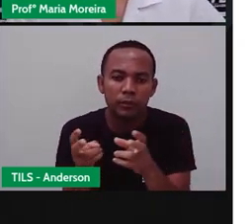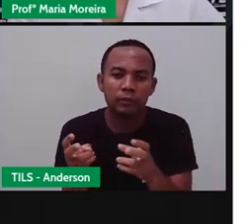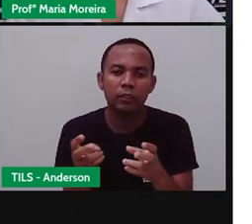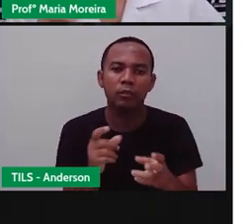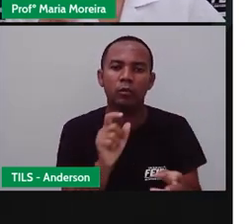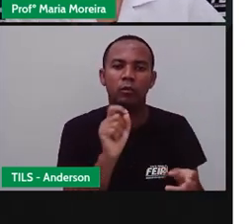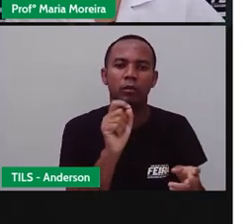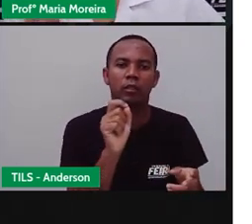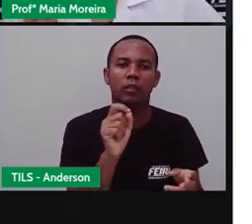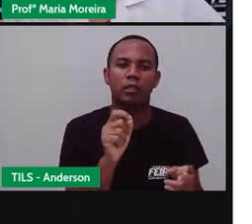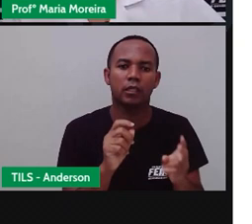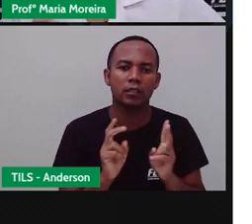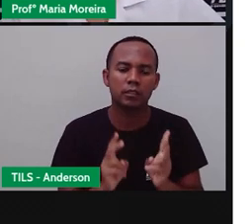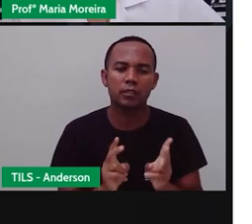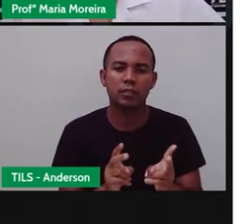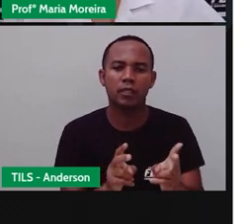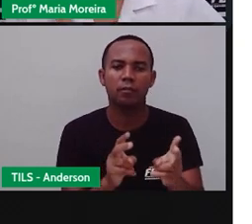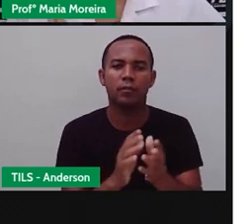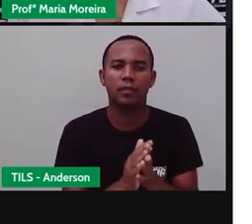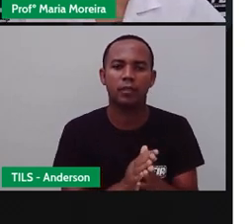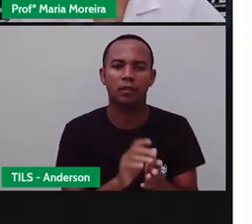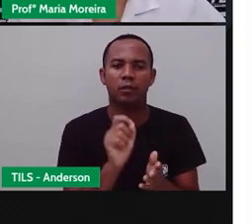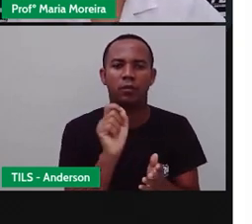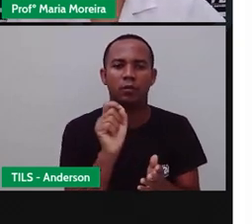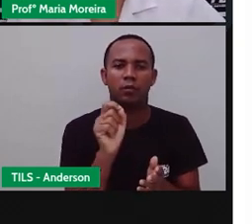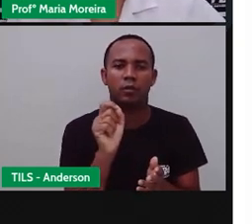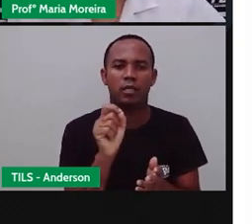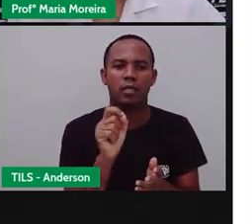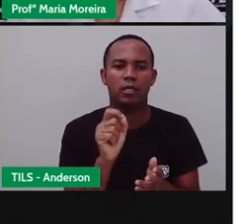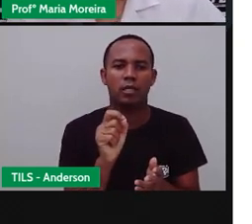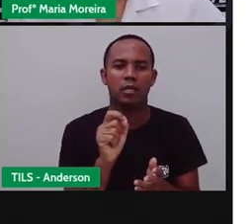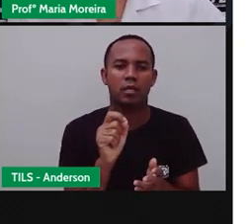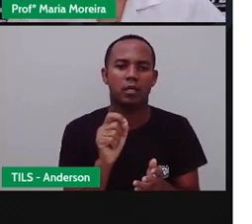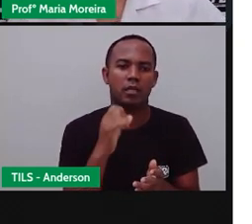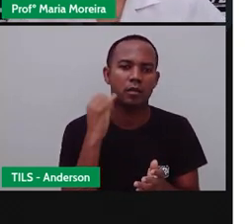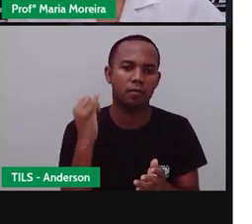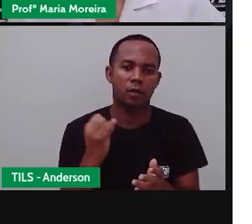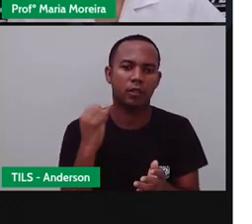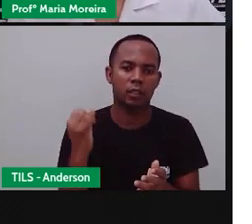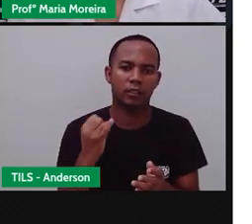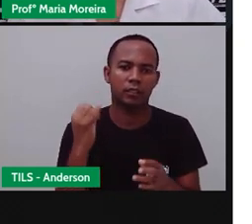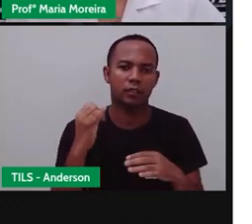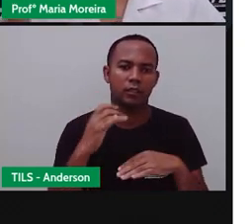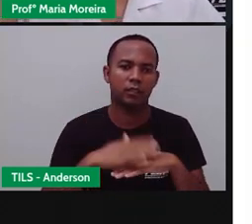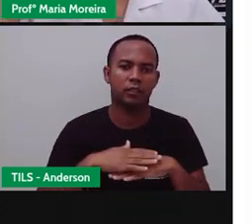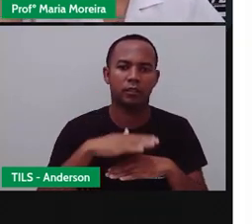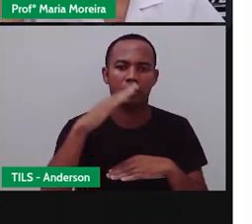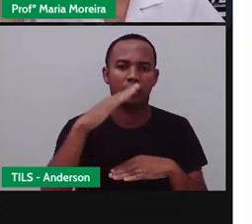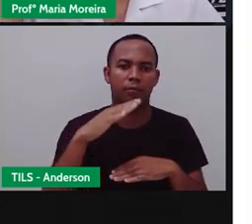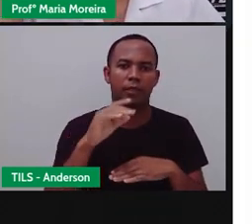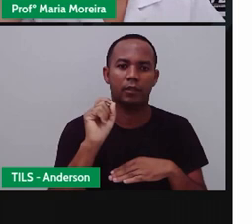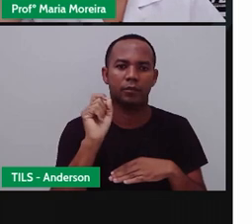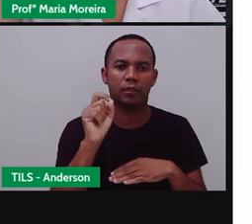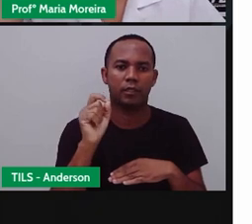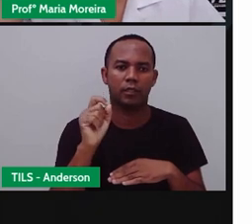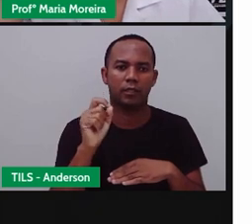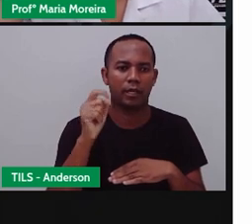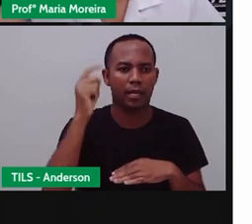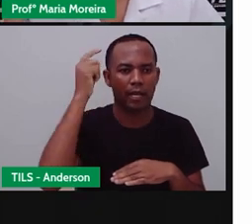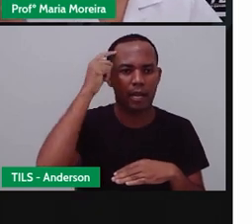ela sempre vai ser o quê? Uma herança. Ou seja, ela também vai fazer parte do quê? Da nossa